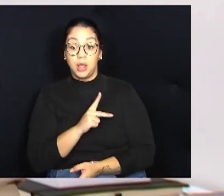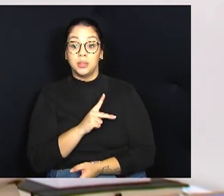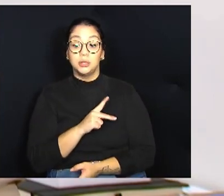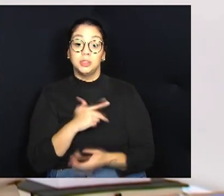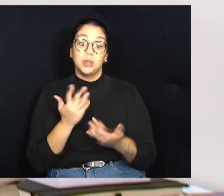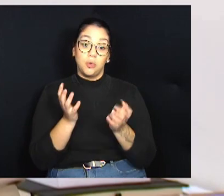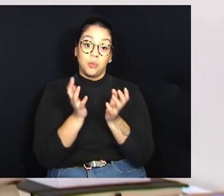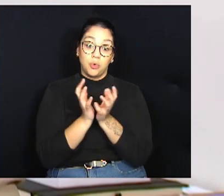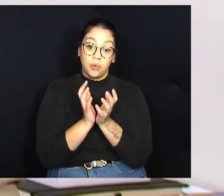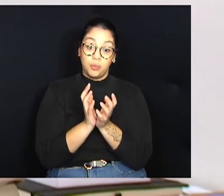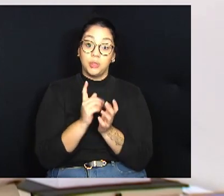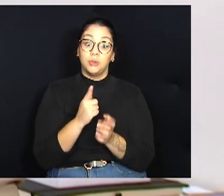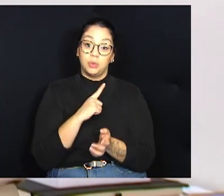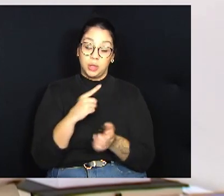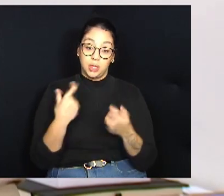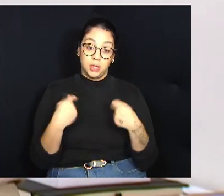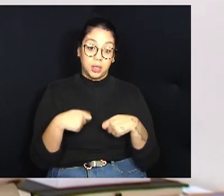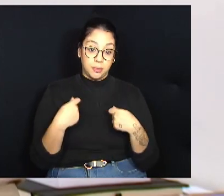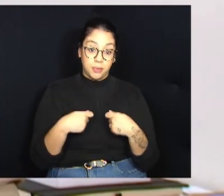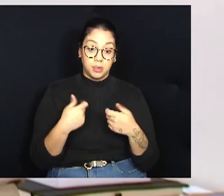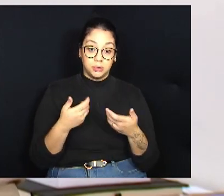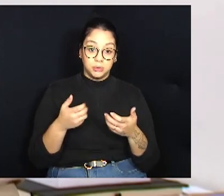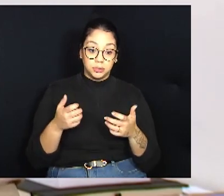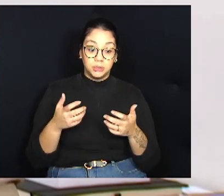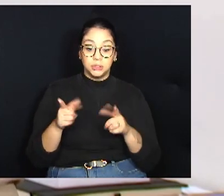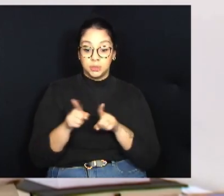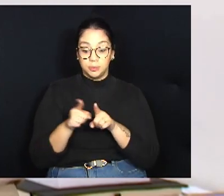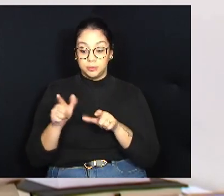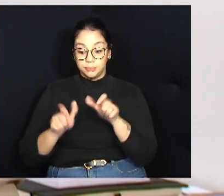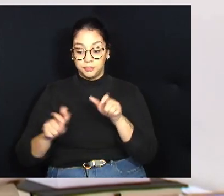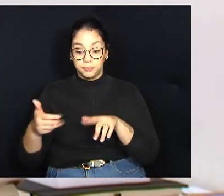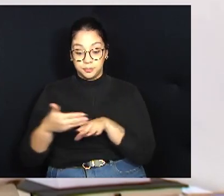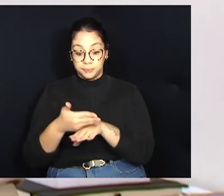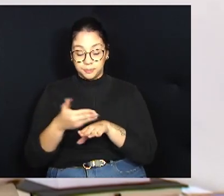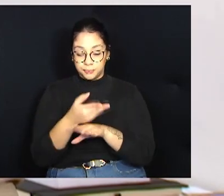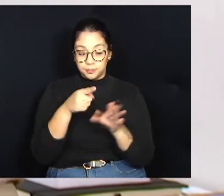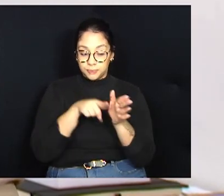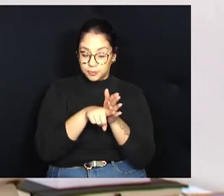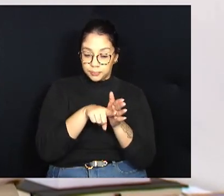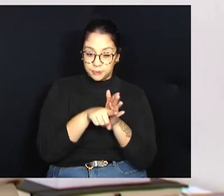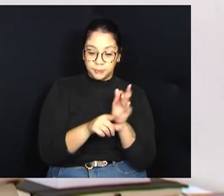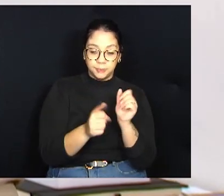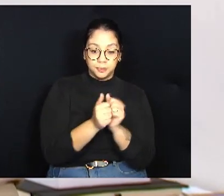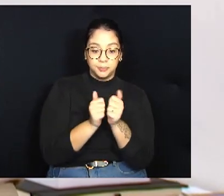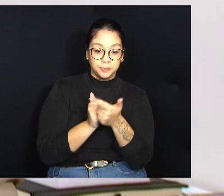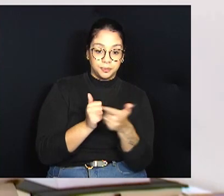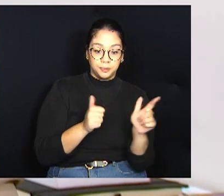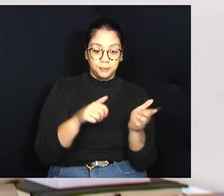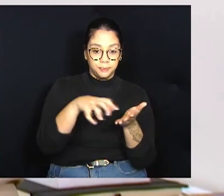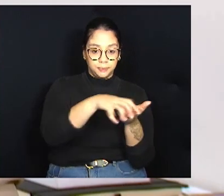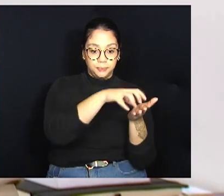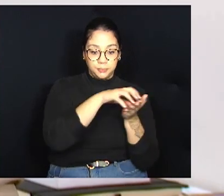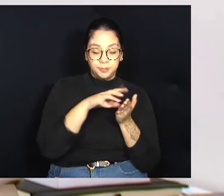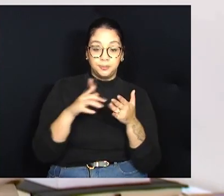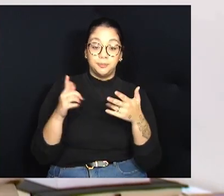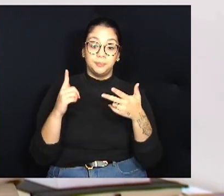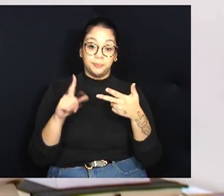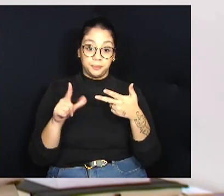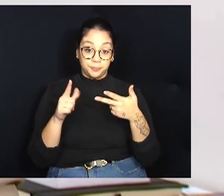trabalhando com essas demandas, os membros do comitê pesquisam junto a outros órgãos públicos, legislações